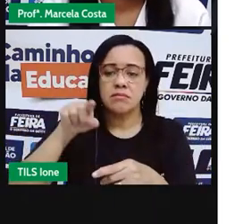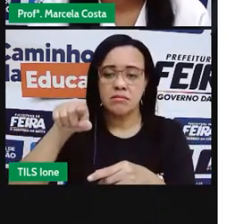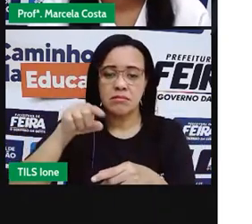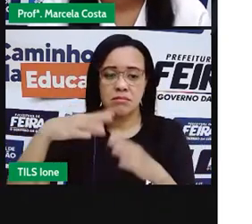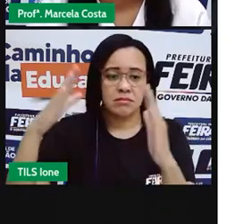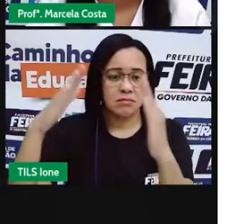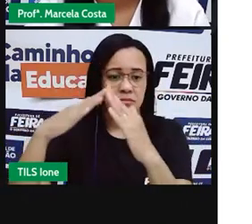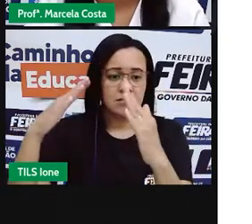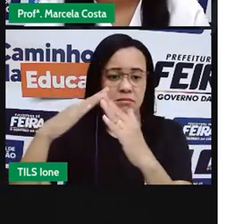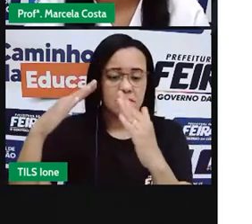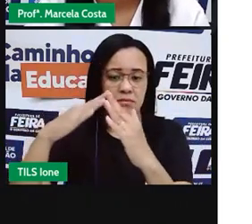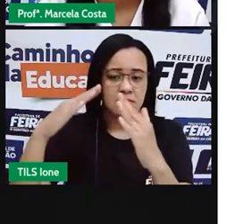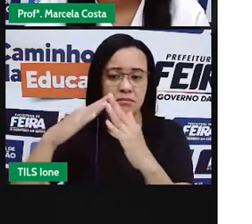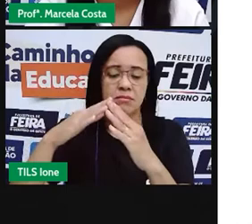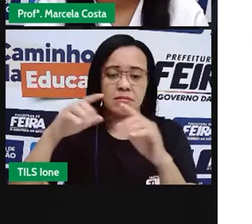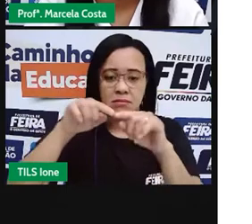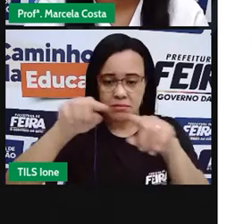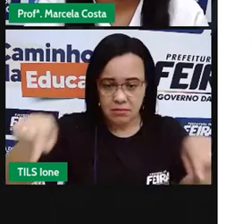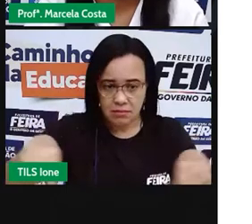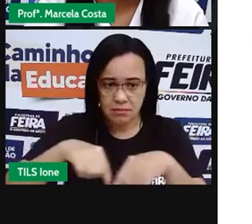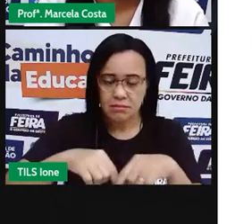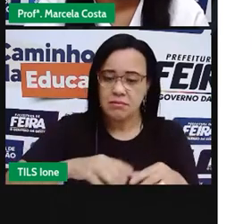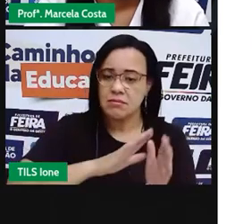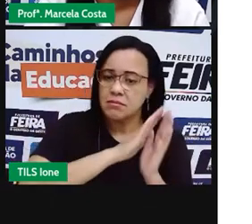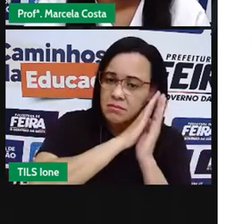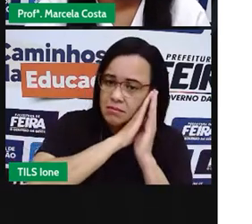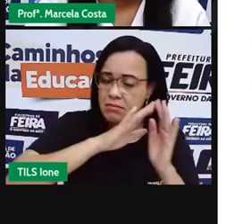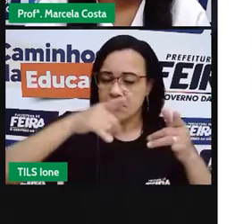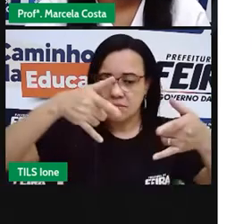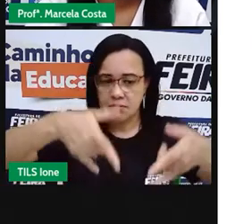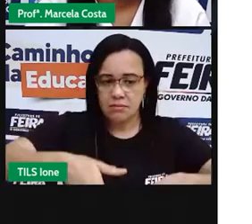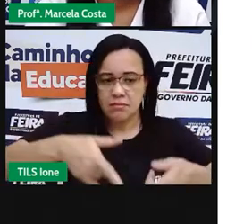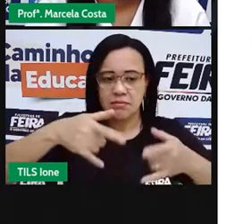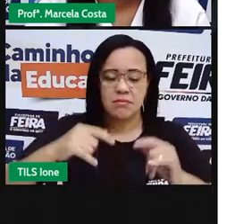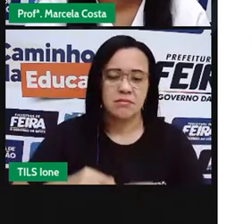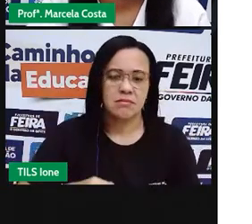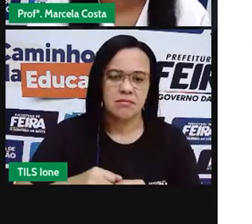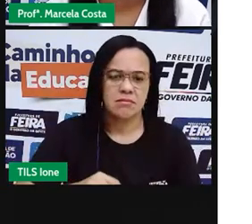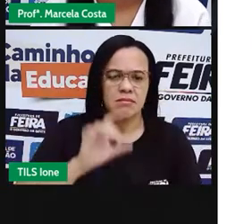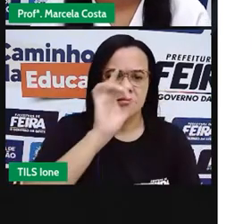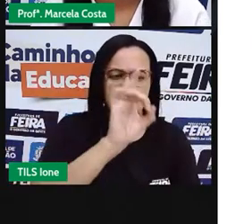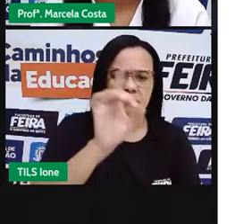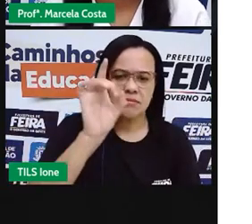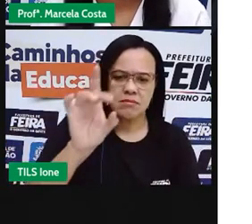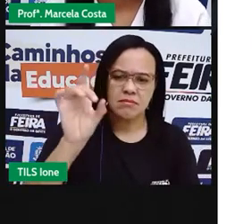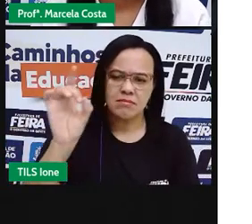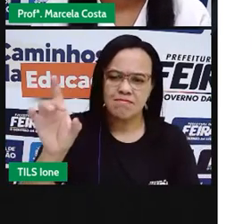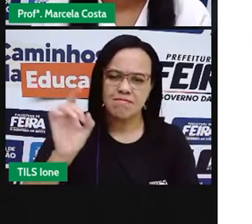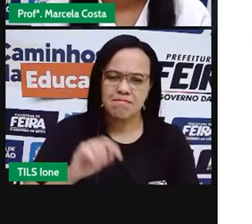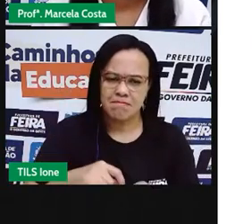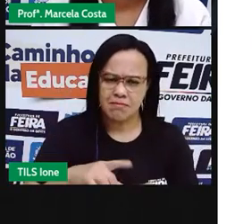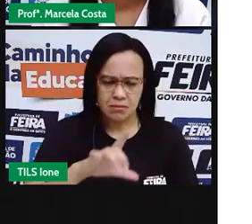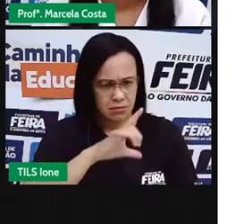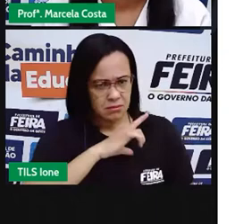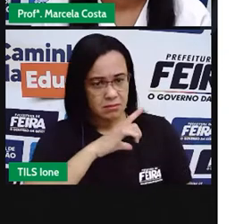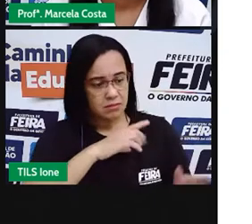uma casa, um infarto, um infarto, coma uma casa. Será que nesses ambiente tem regras?